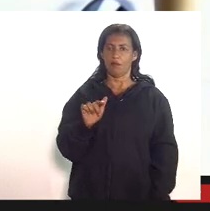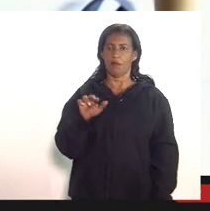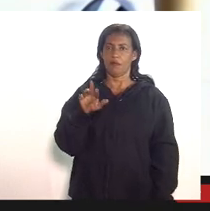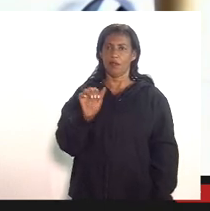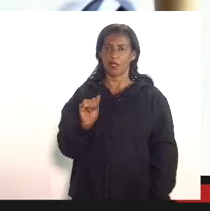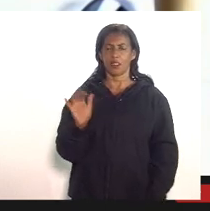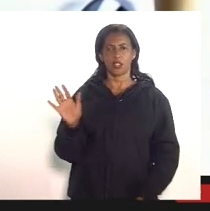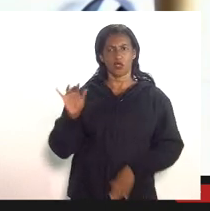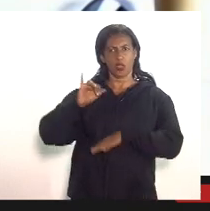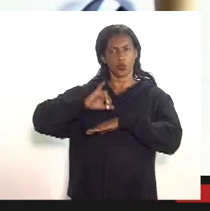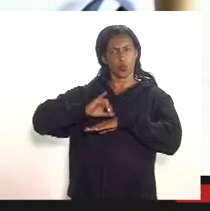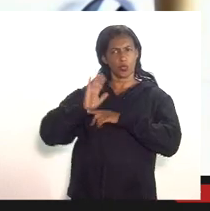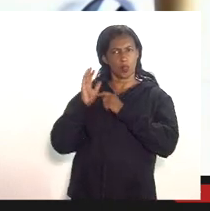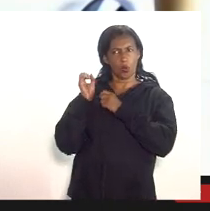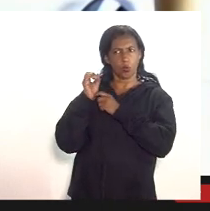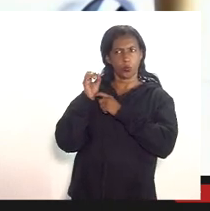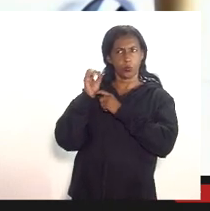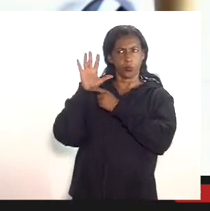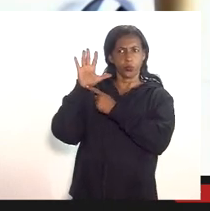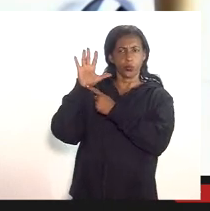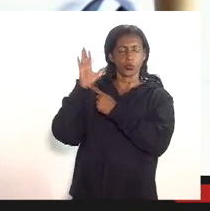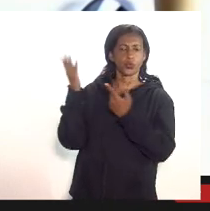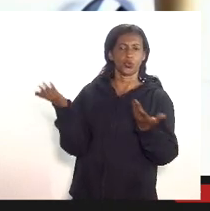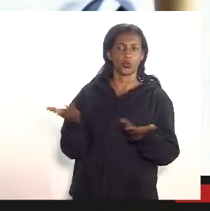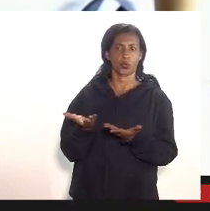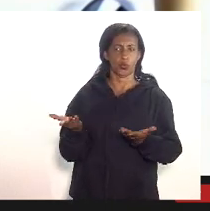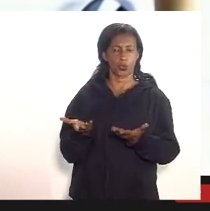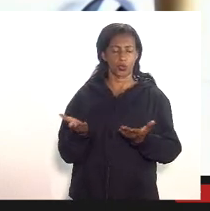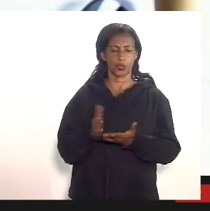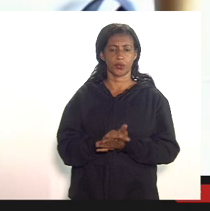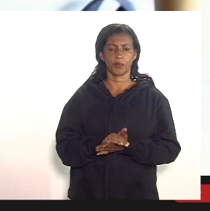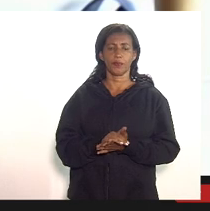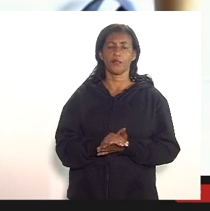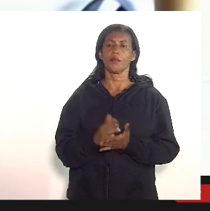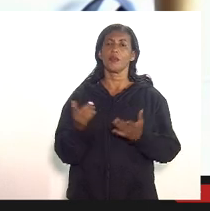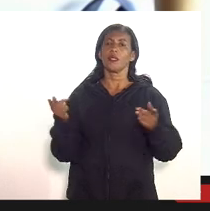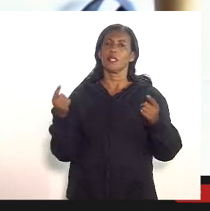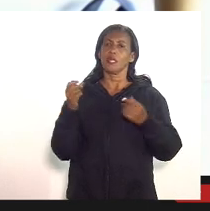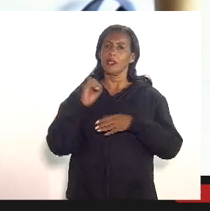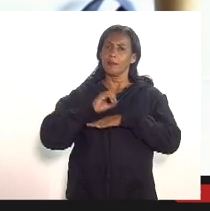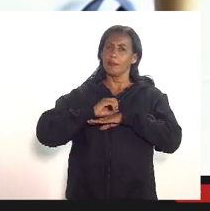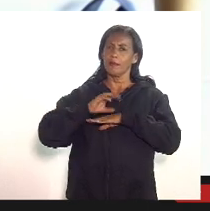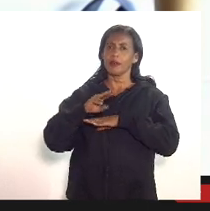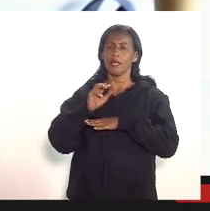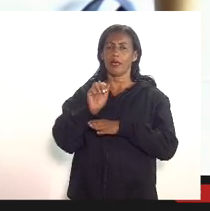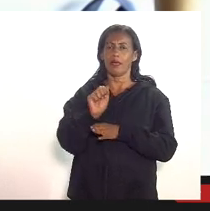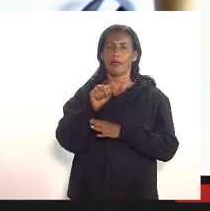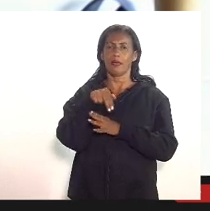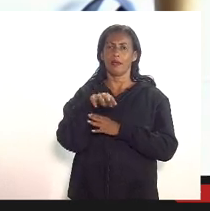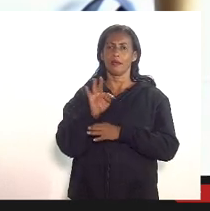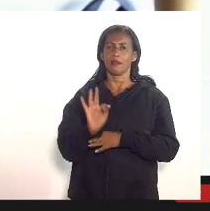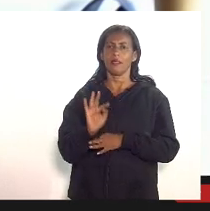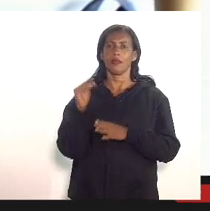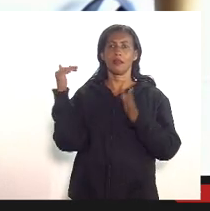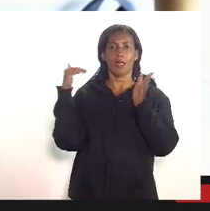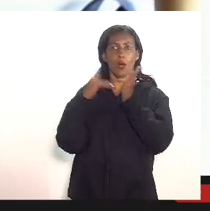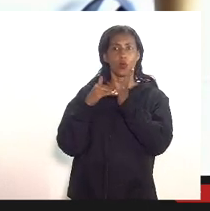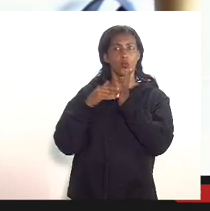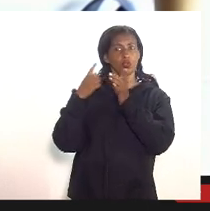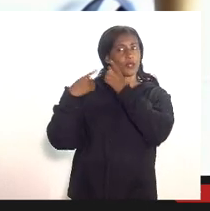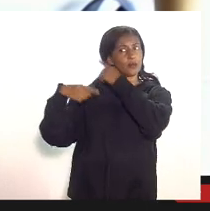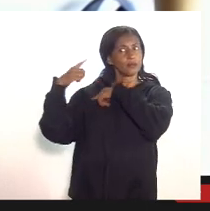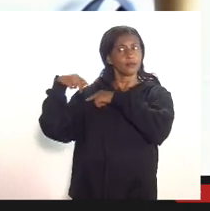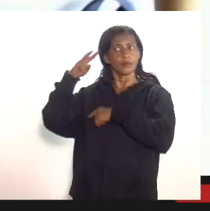a exposição de hoje e mandar a exposição da ANP da última segunda